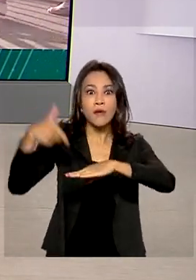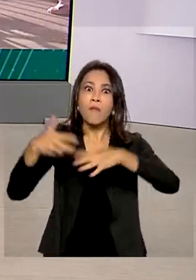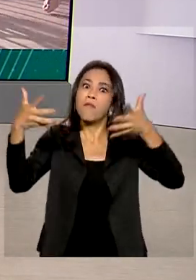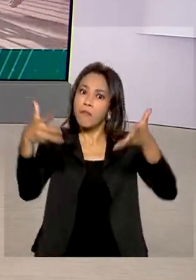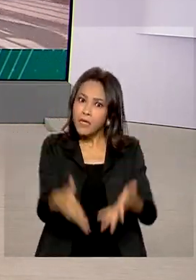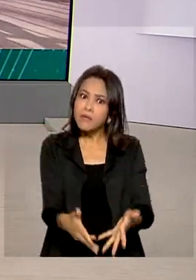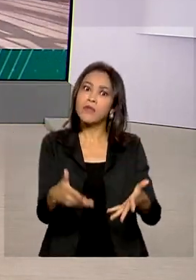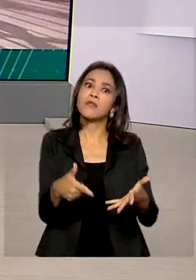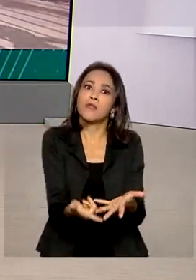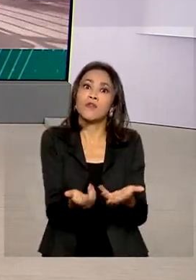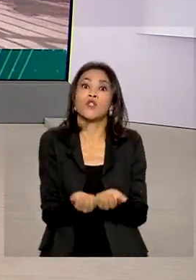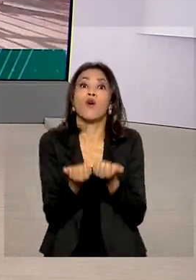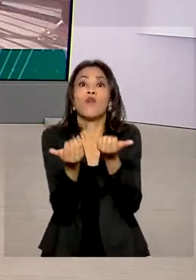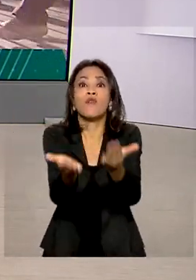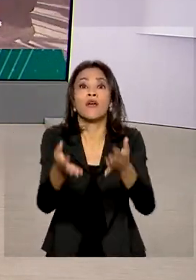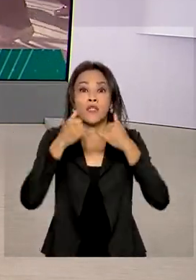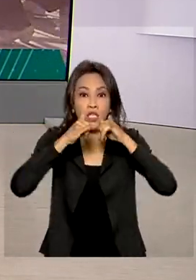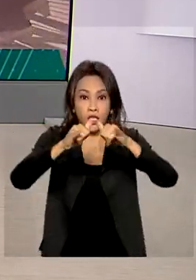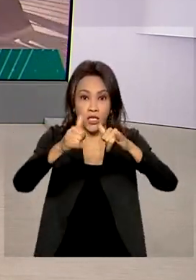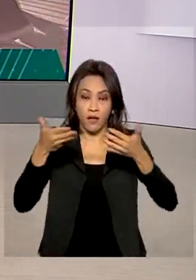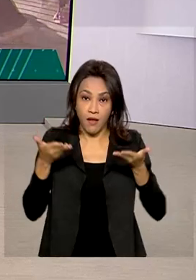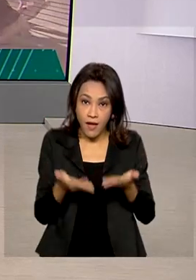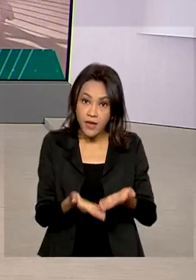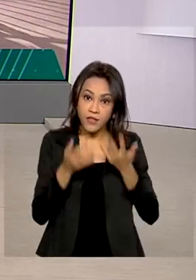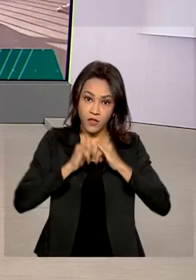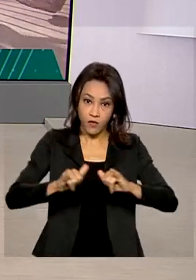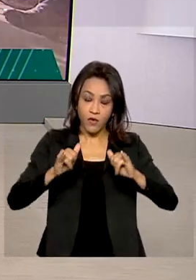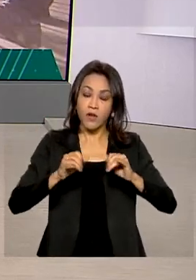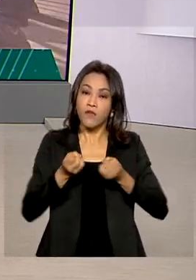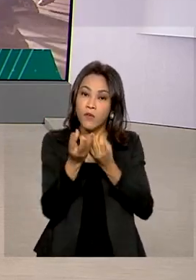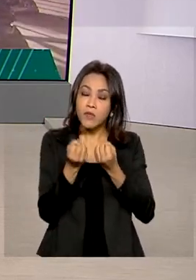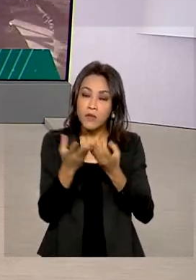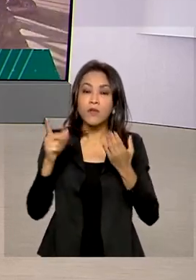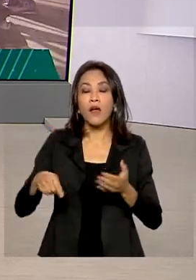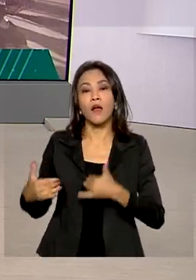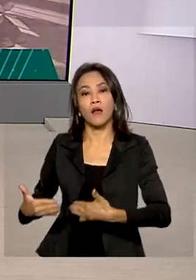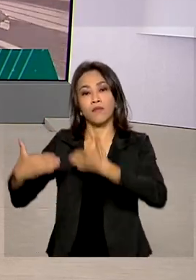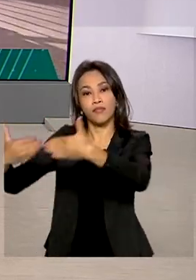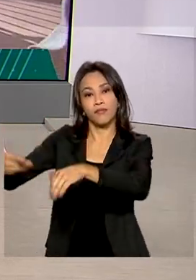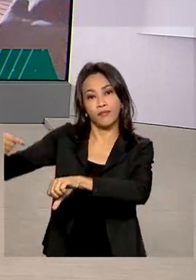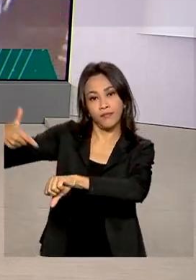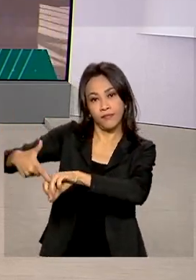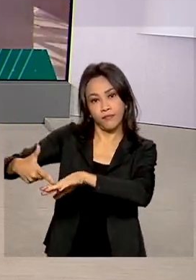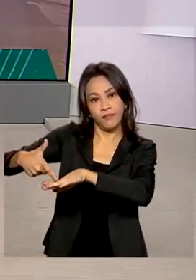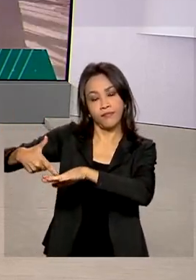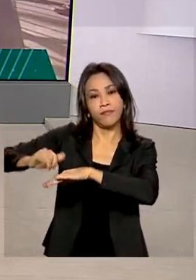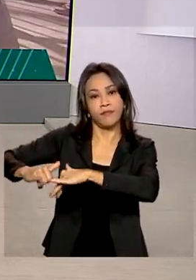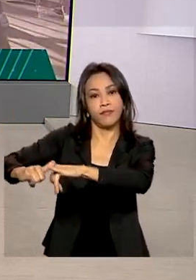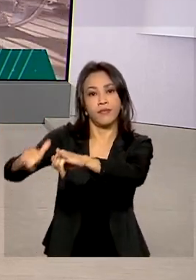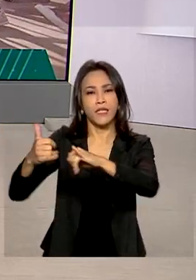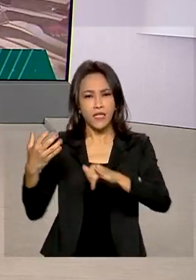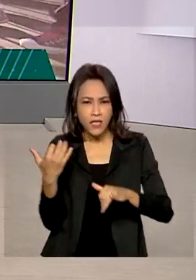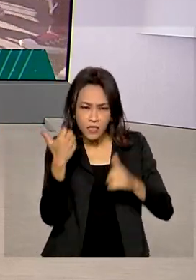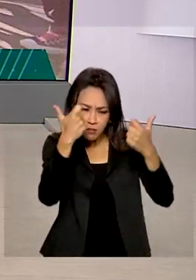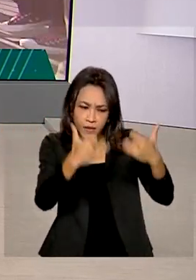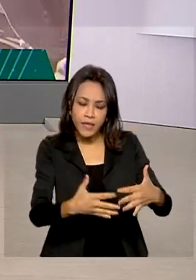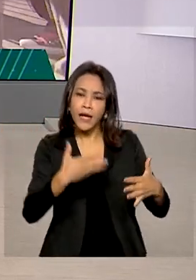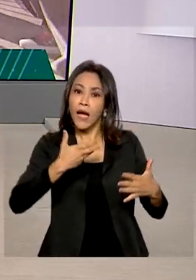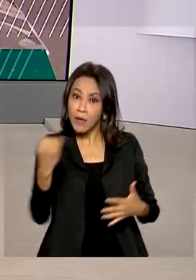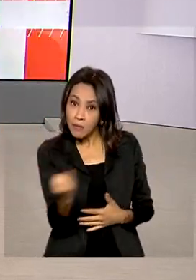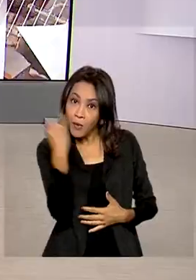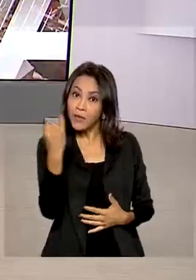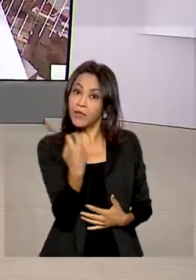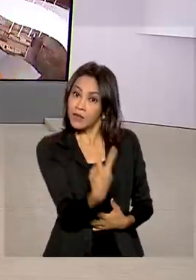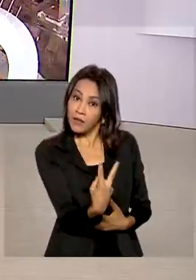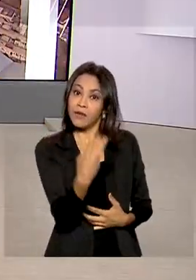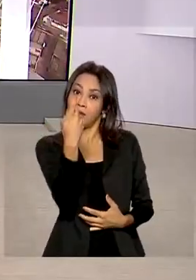interna de energia elétrica. Os dados são do Ministério de Minas e Energia e revelam a importância das fontes limpas e renováveis